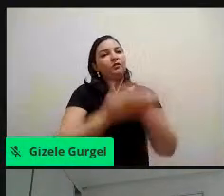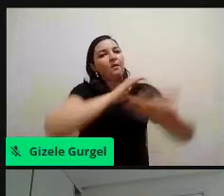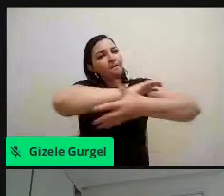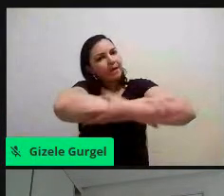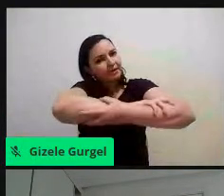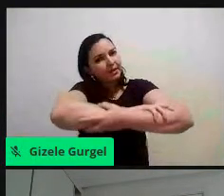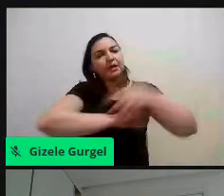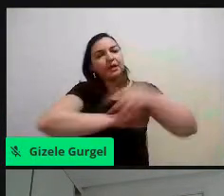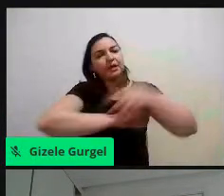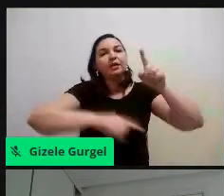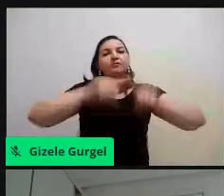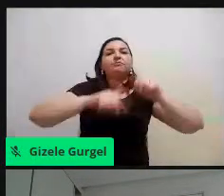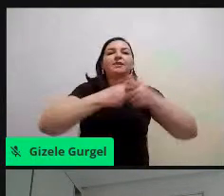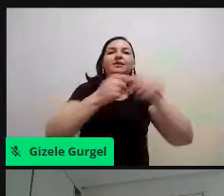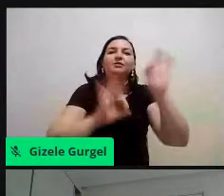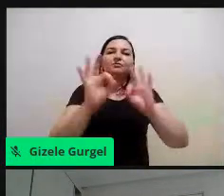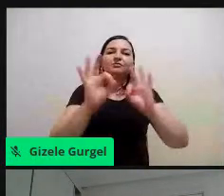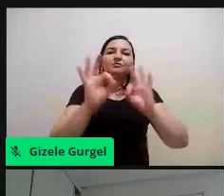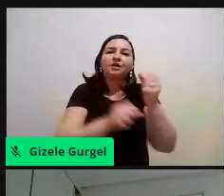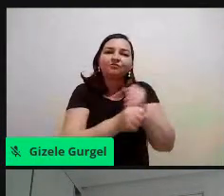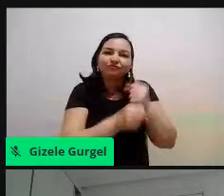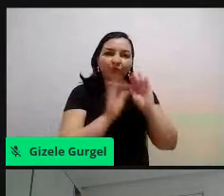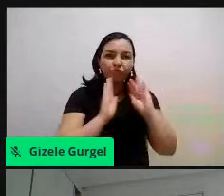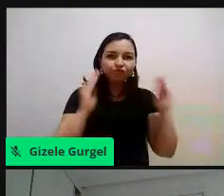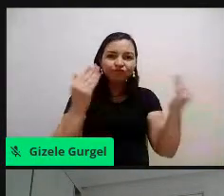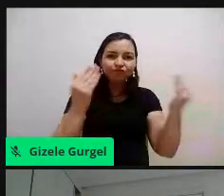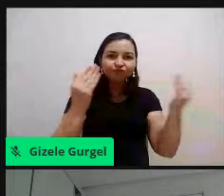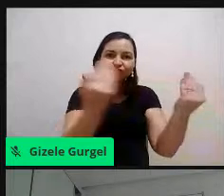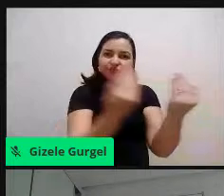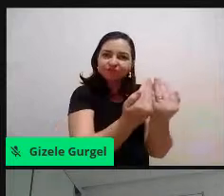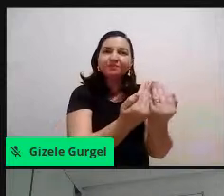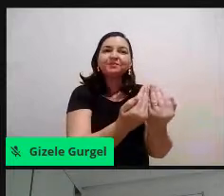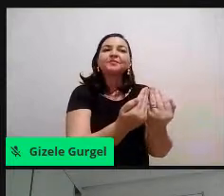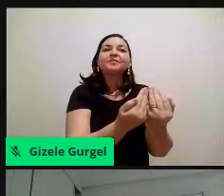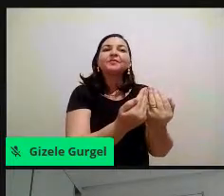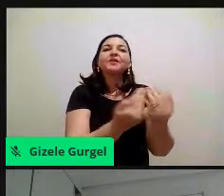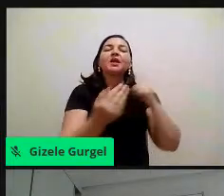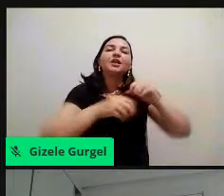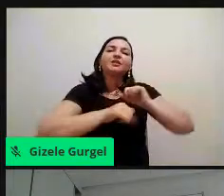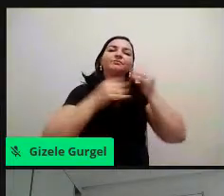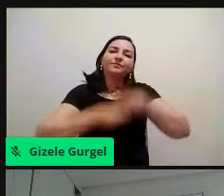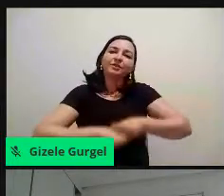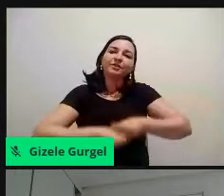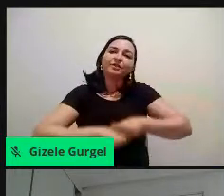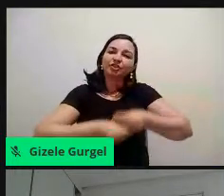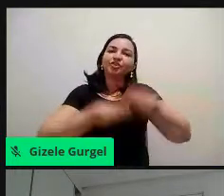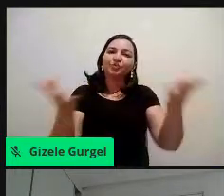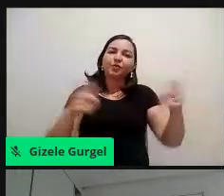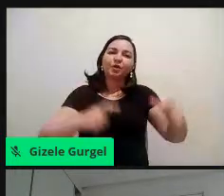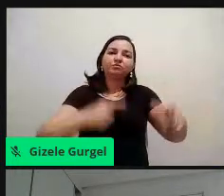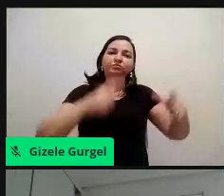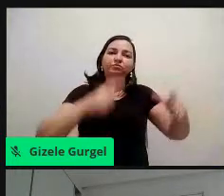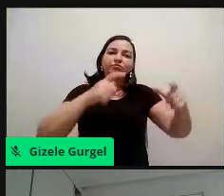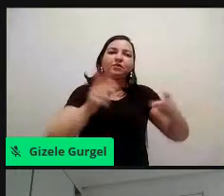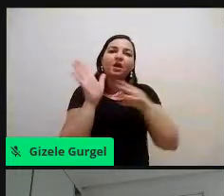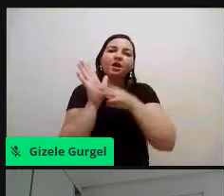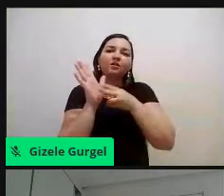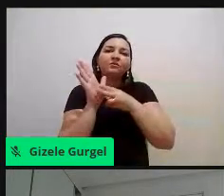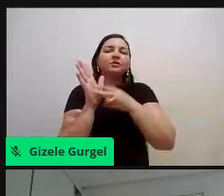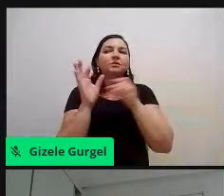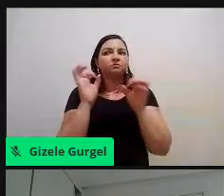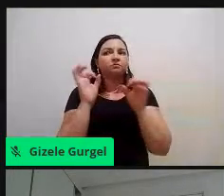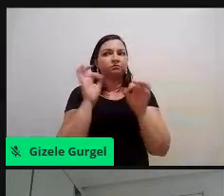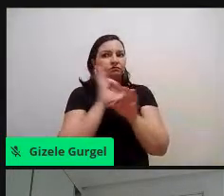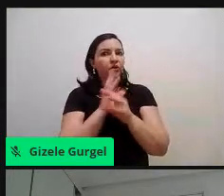material, a gente fez essa adesivagem e distribuiu, não é, aos comerciantes interessados a